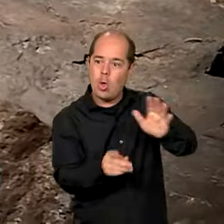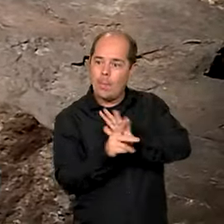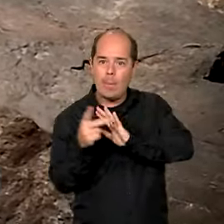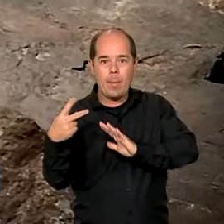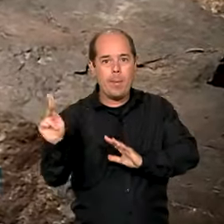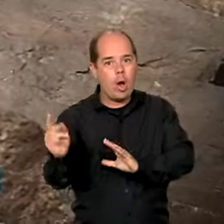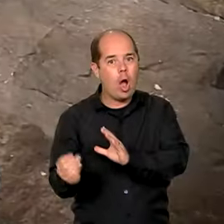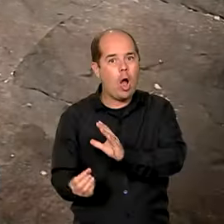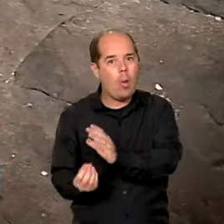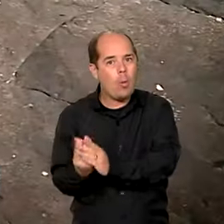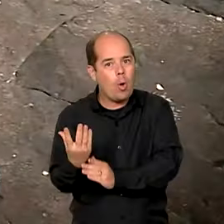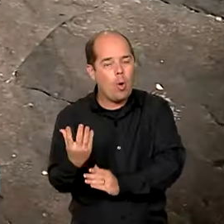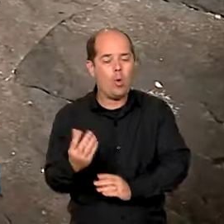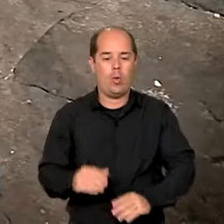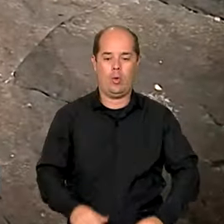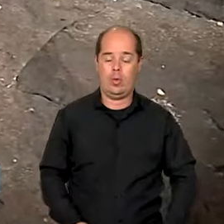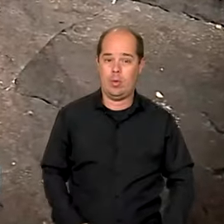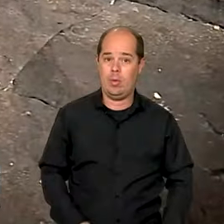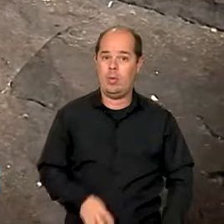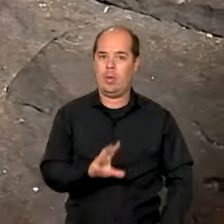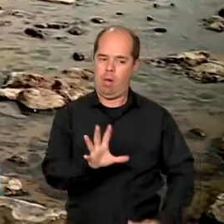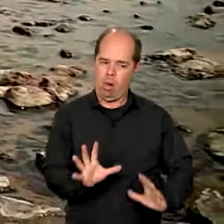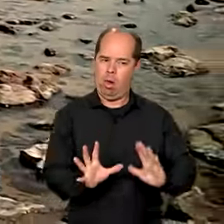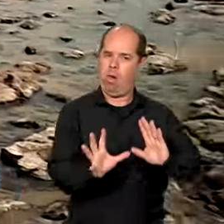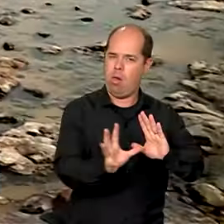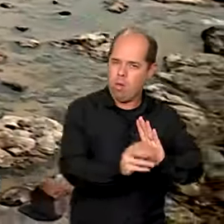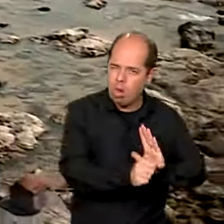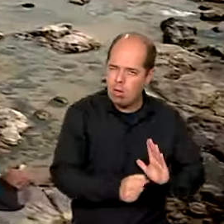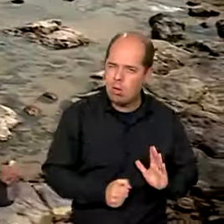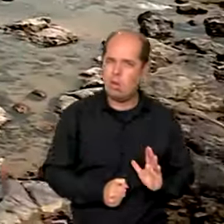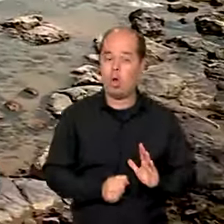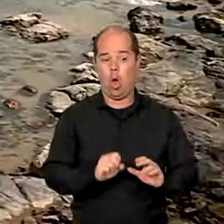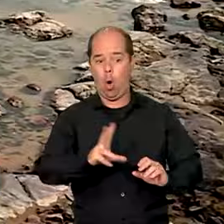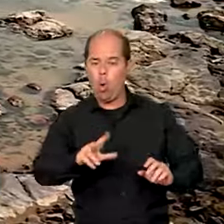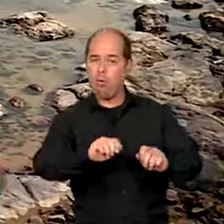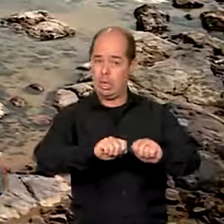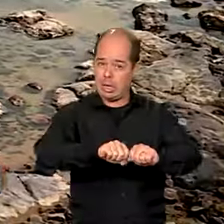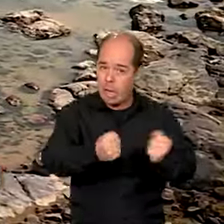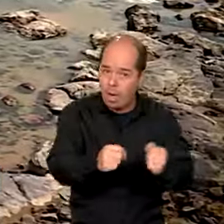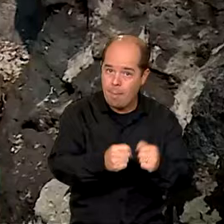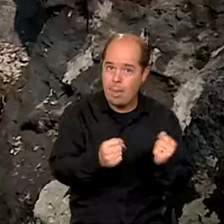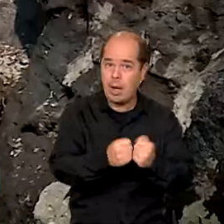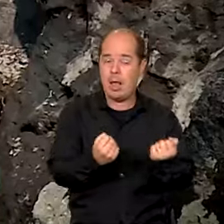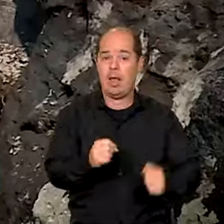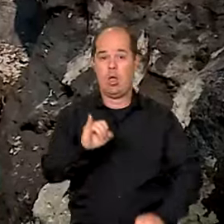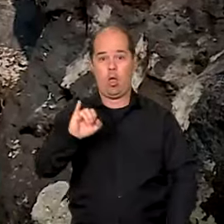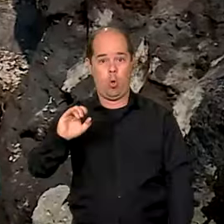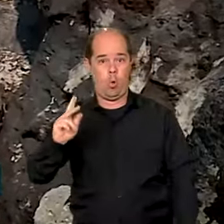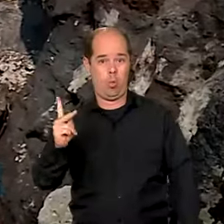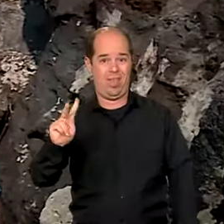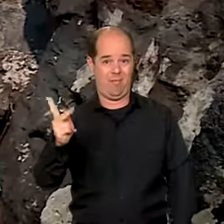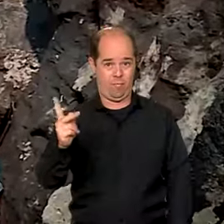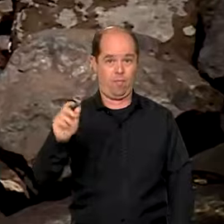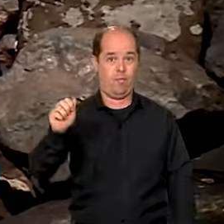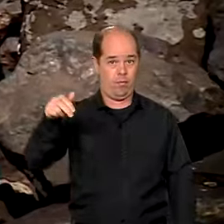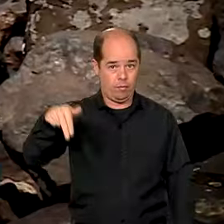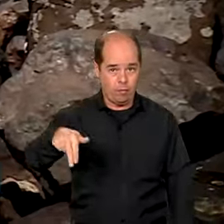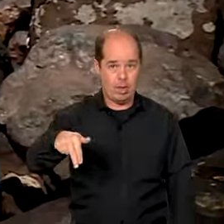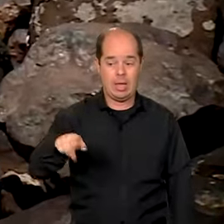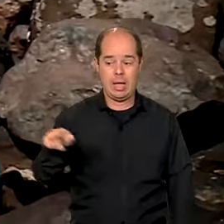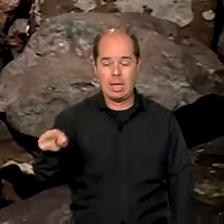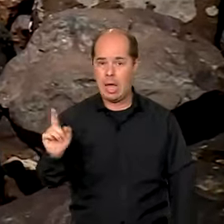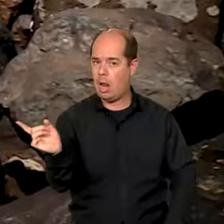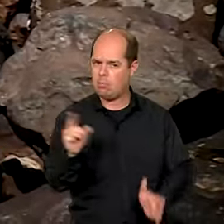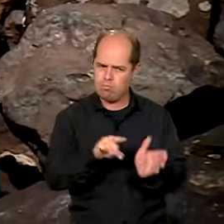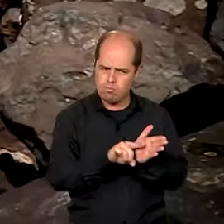para evitar danos ou subtração dessa arte, o Instituto do Patrimônio Histórico e Artístico Nacional IFAM faz